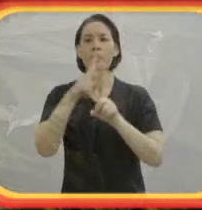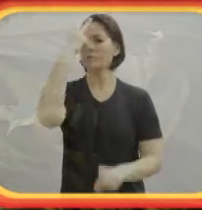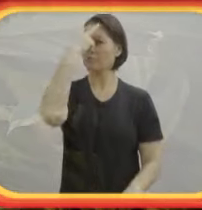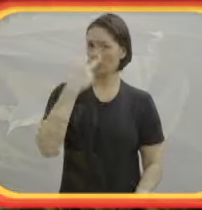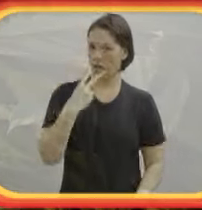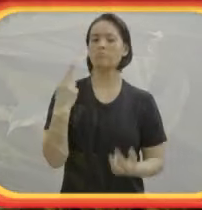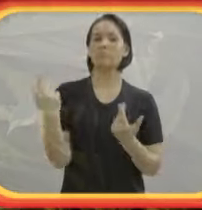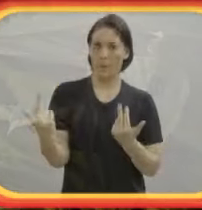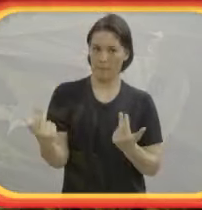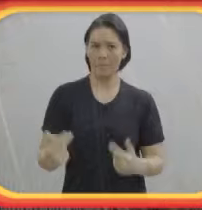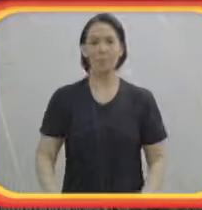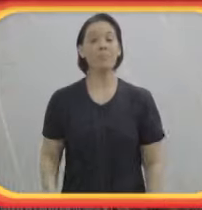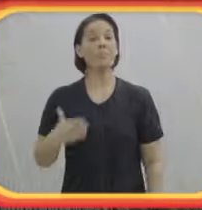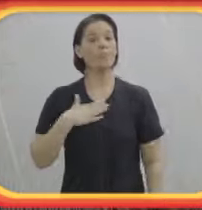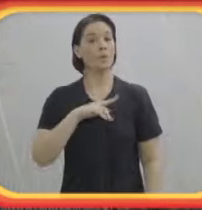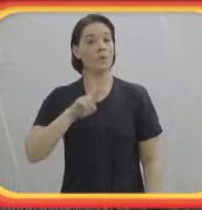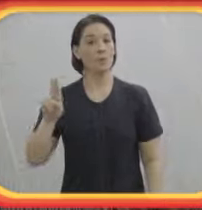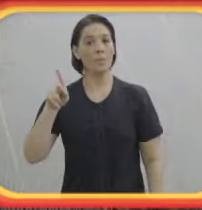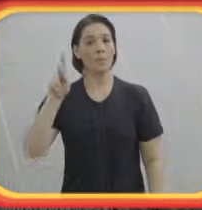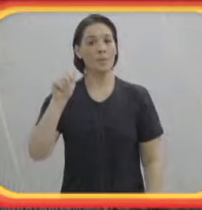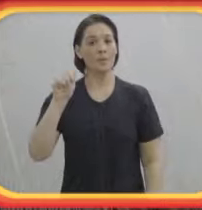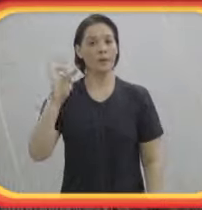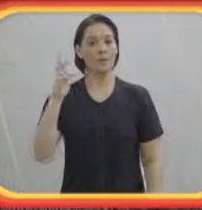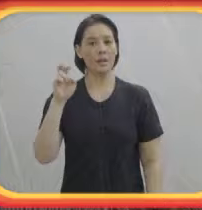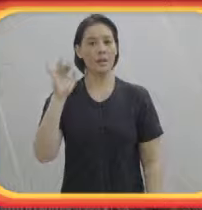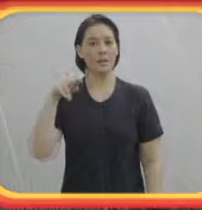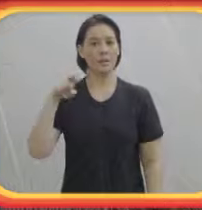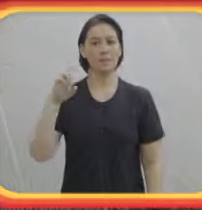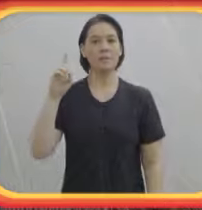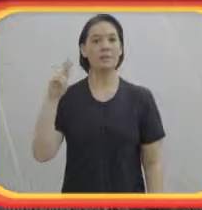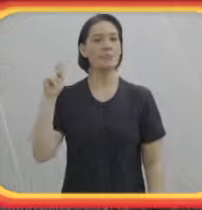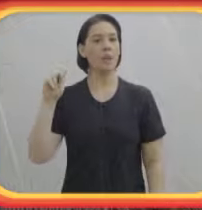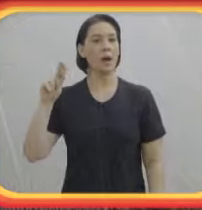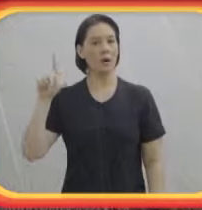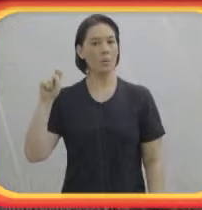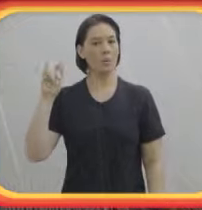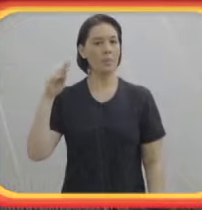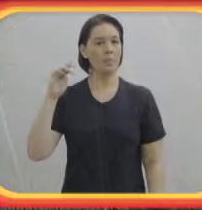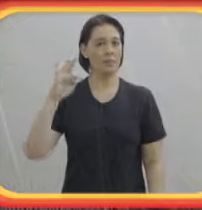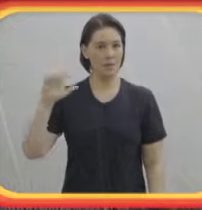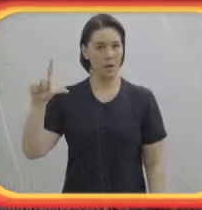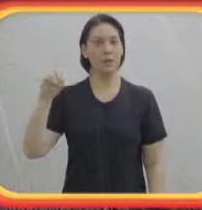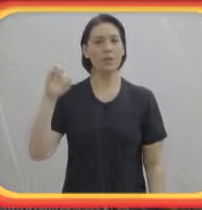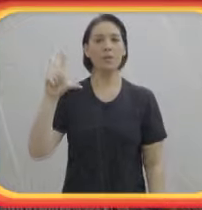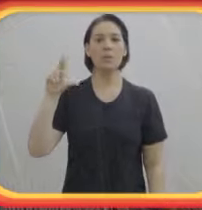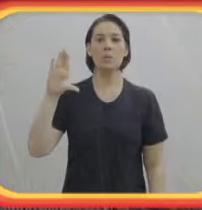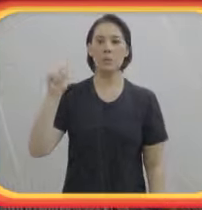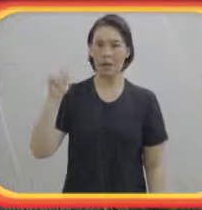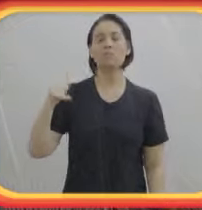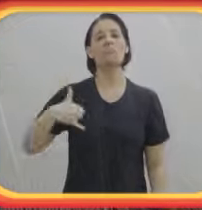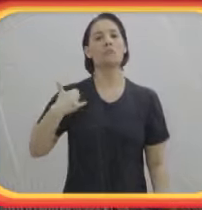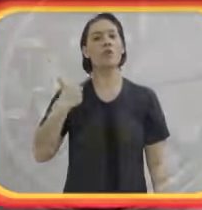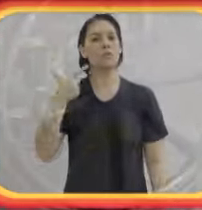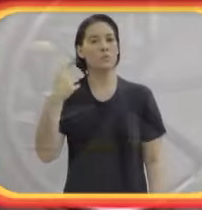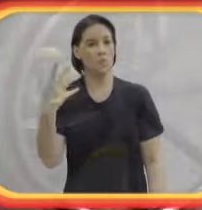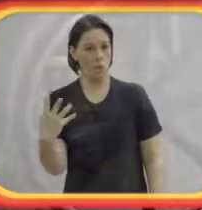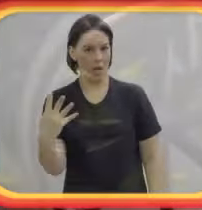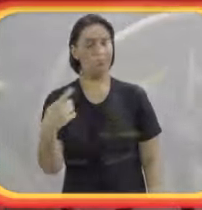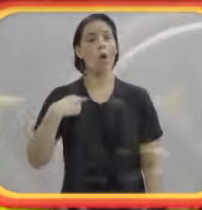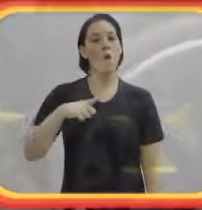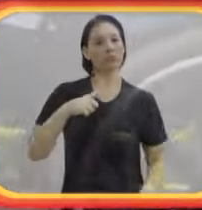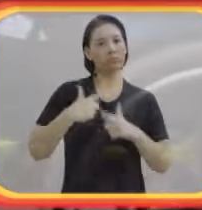cegos. Meu nome é Caterina de Paula, primitão de Luca, tenho 24 anos e tenho